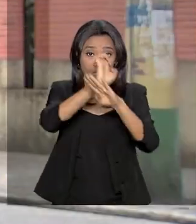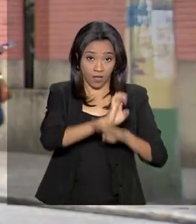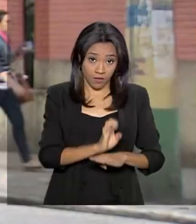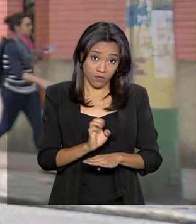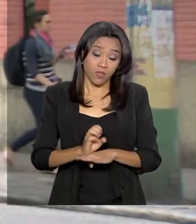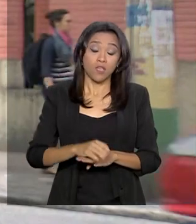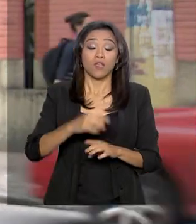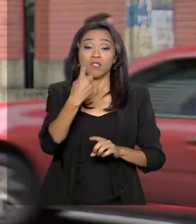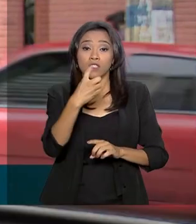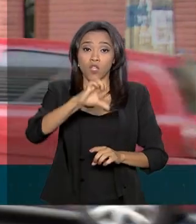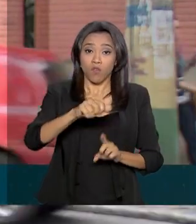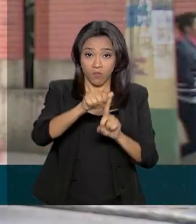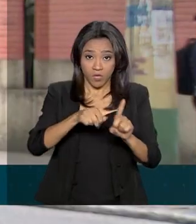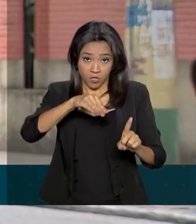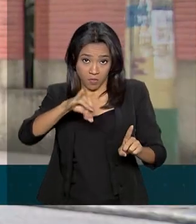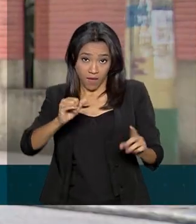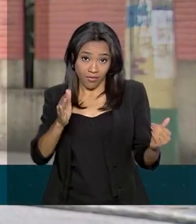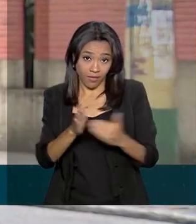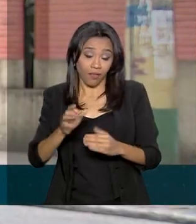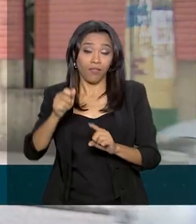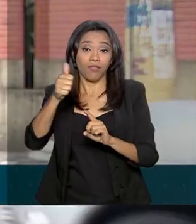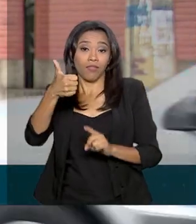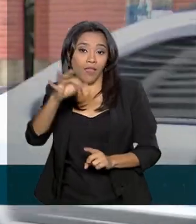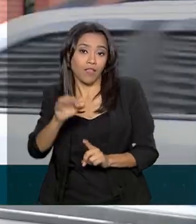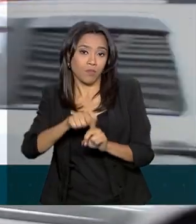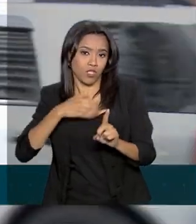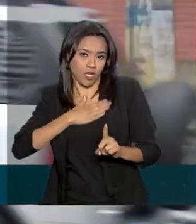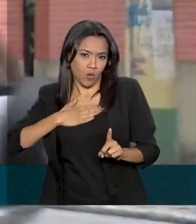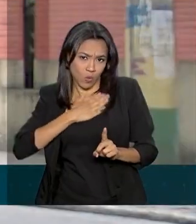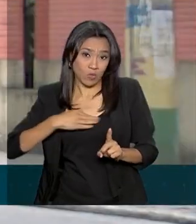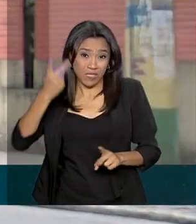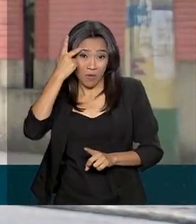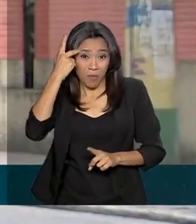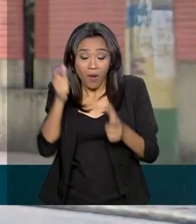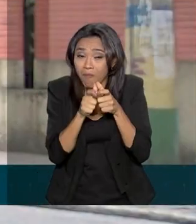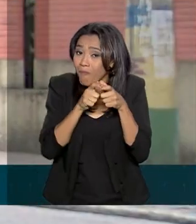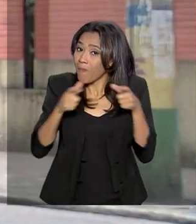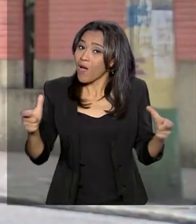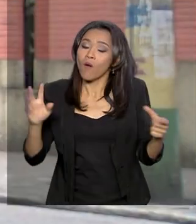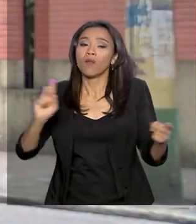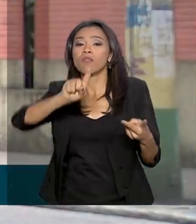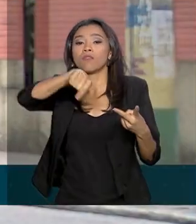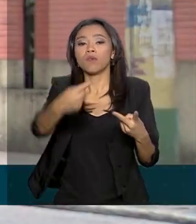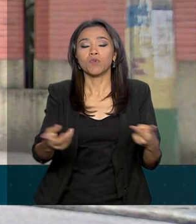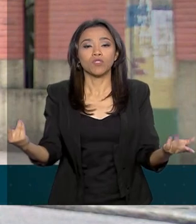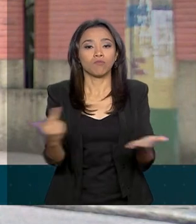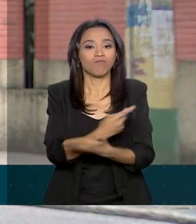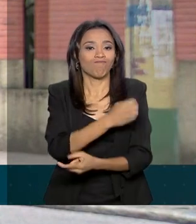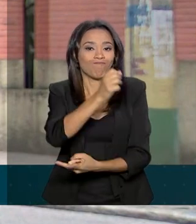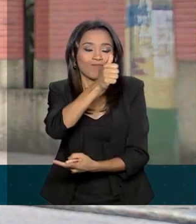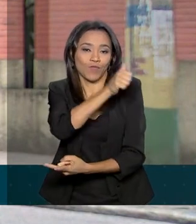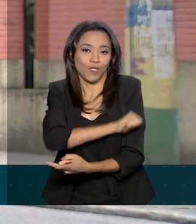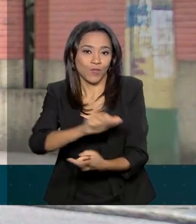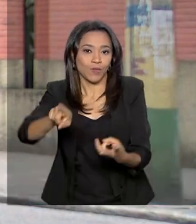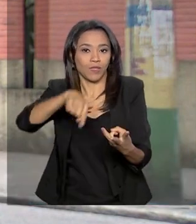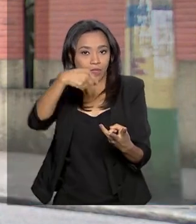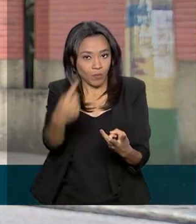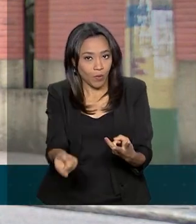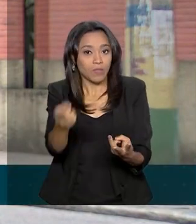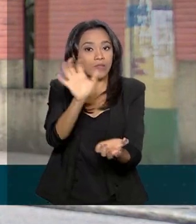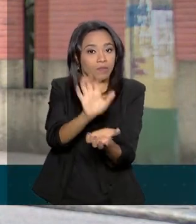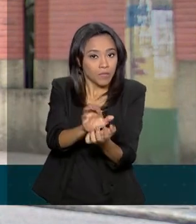São Paulo lidera a estatística com 1.662 casos. Depois vem Rio de Janeiro com 6 e Pernambuco com 4.